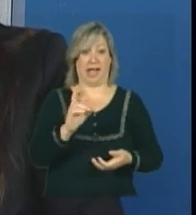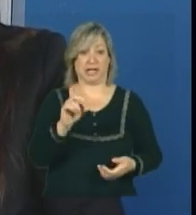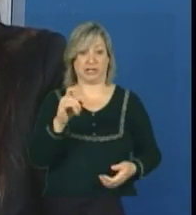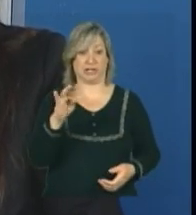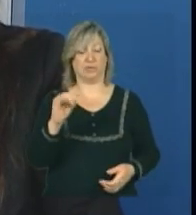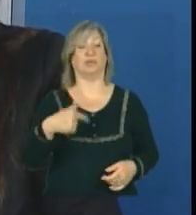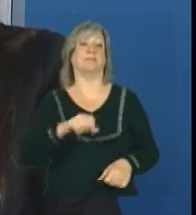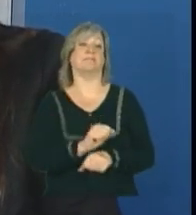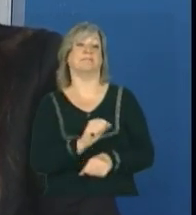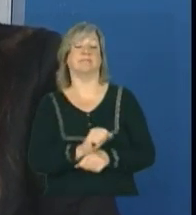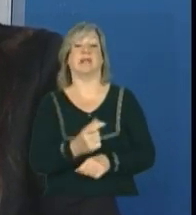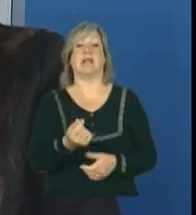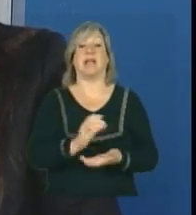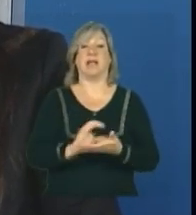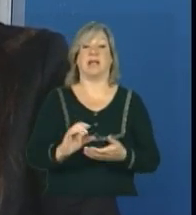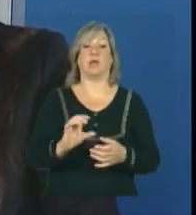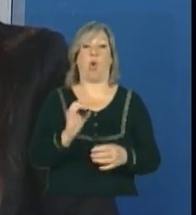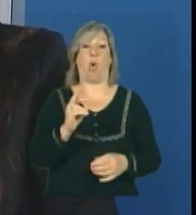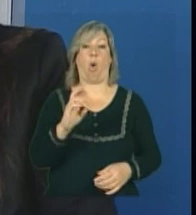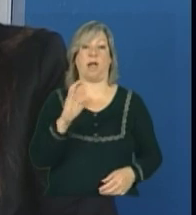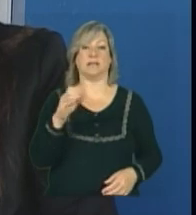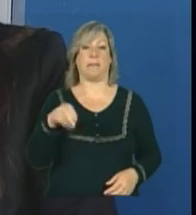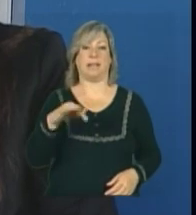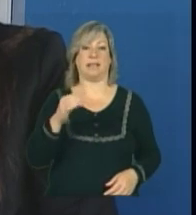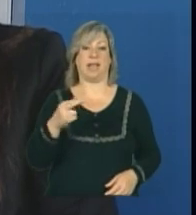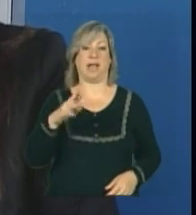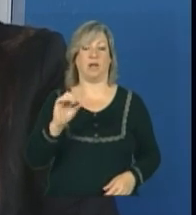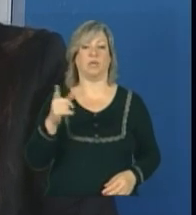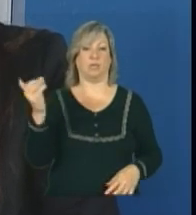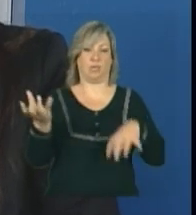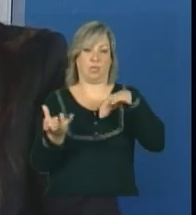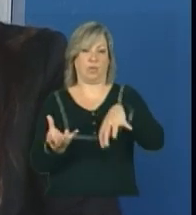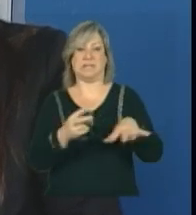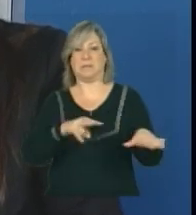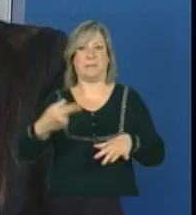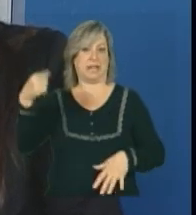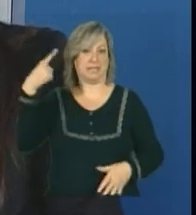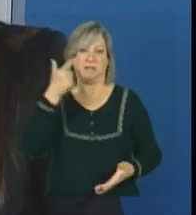aprovação do crédito orçamentário, que foi aprovado semana passada no Congresso Nacional,